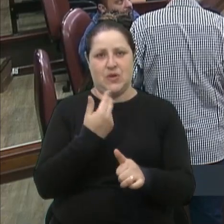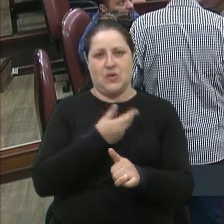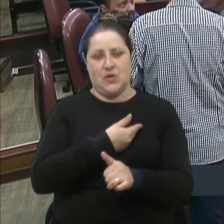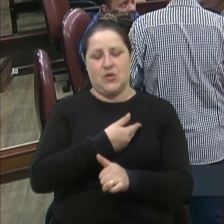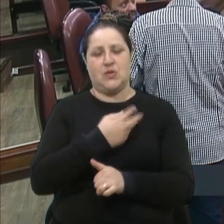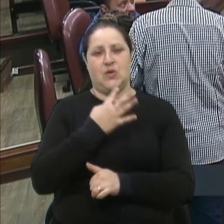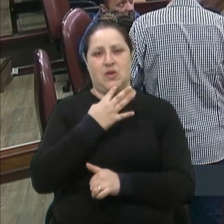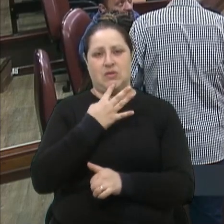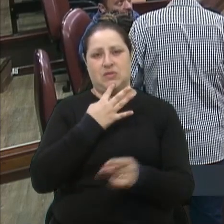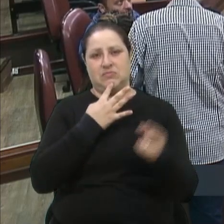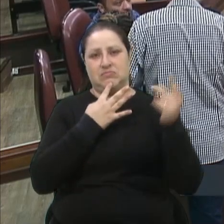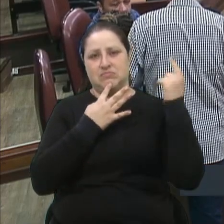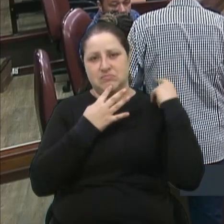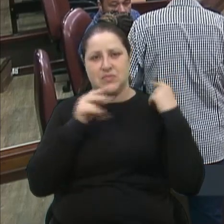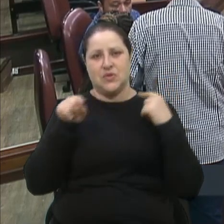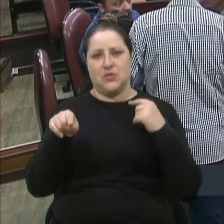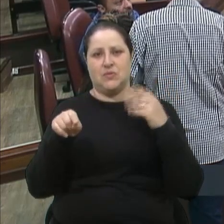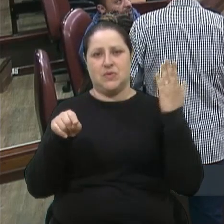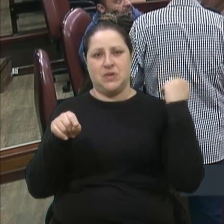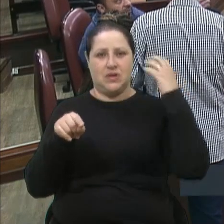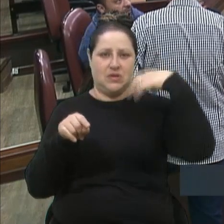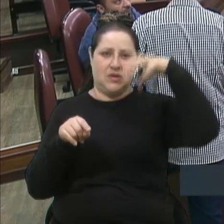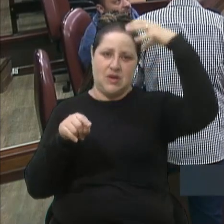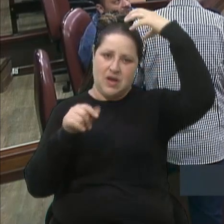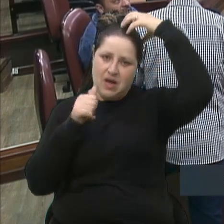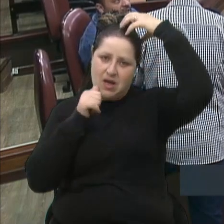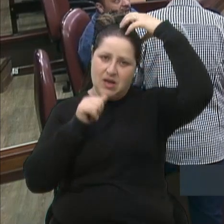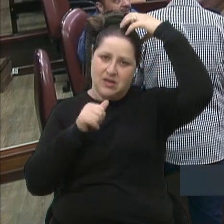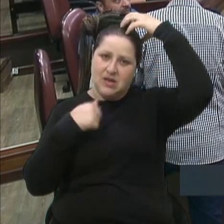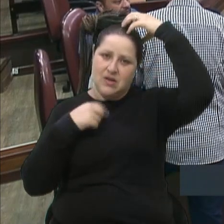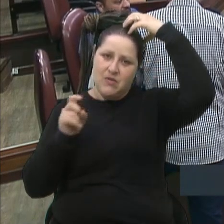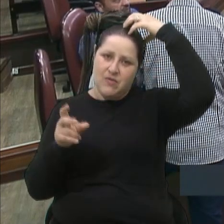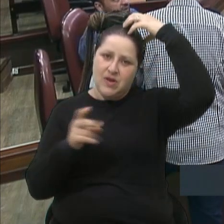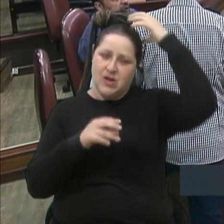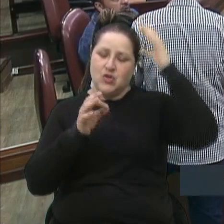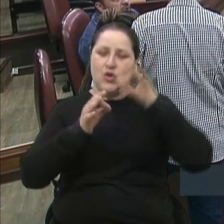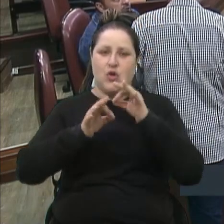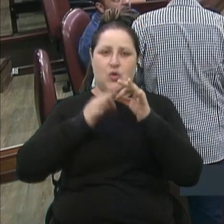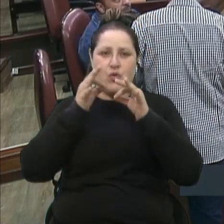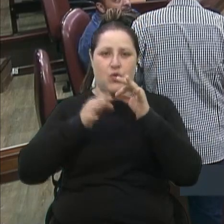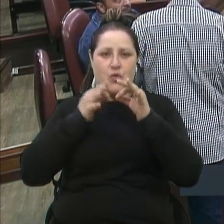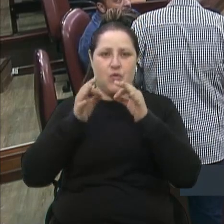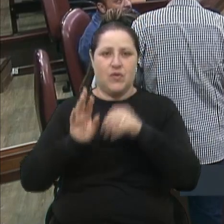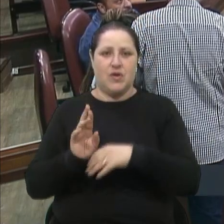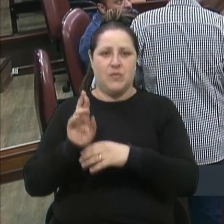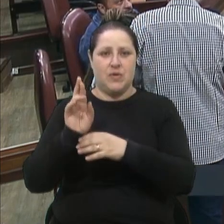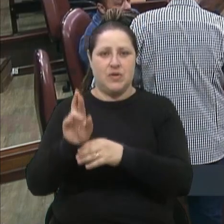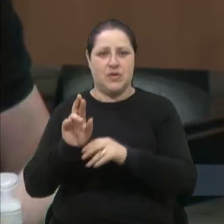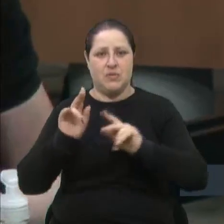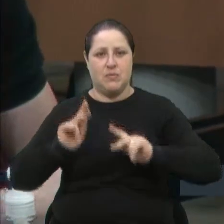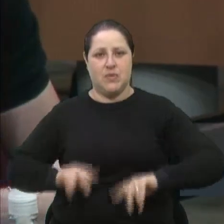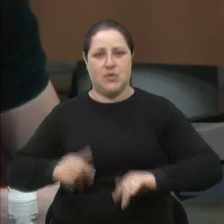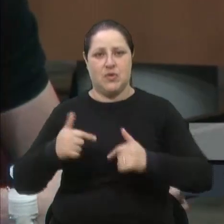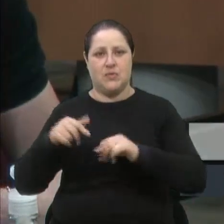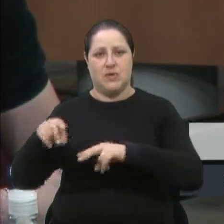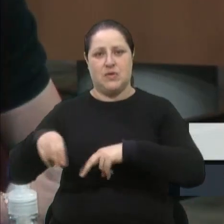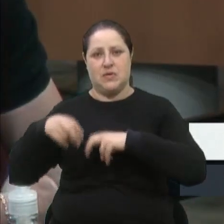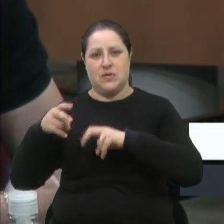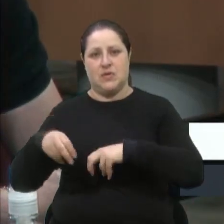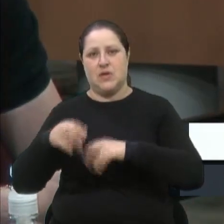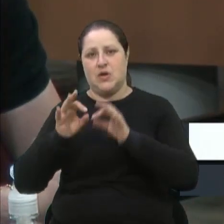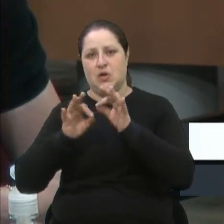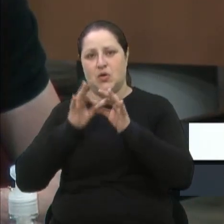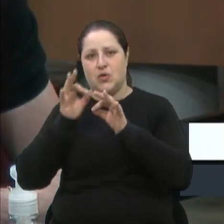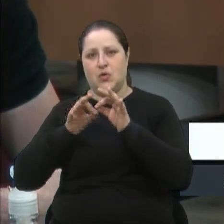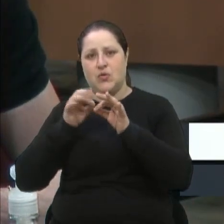lá, na época que a senhora foi rainha, quando eu vendia uva lá para, representava os agricultores nas uvas protegidas lá.